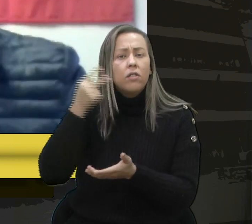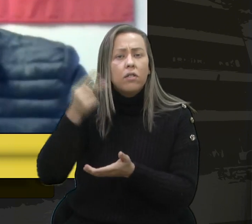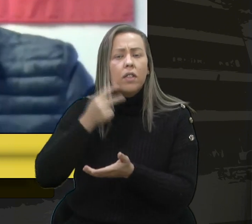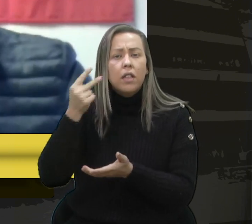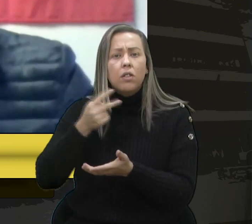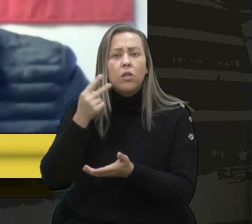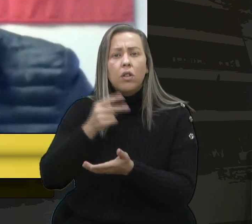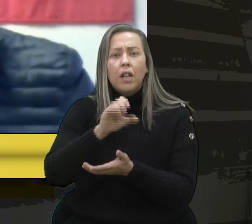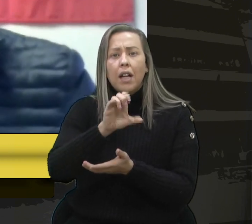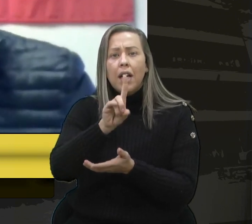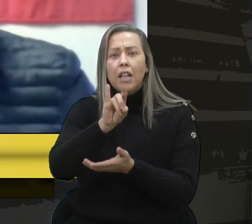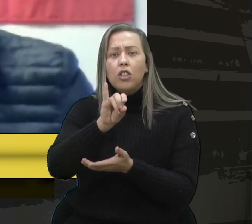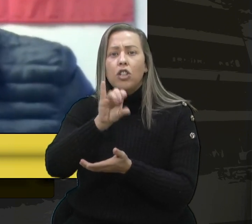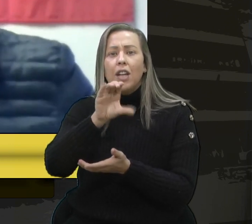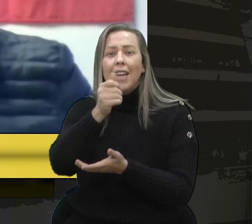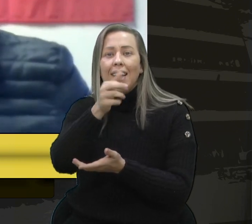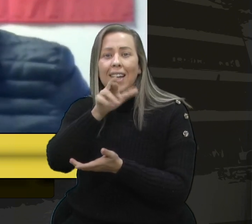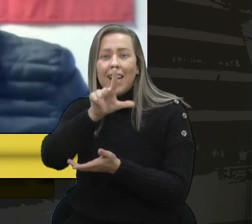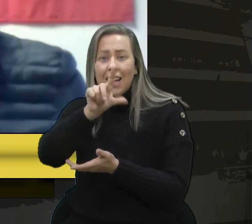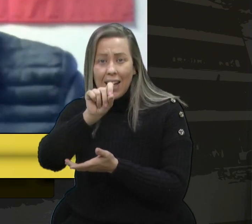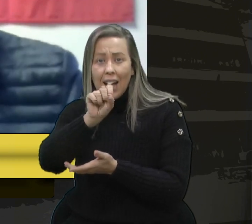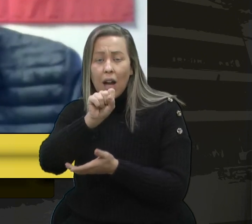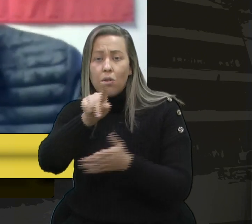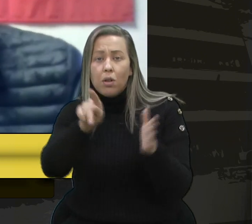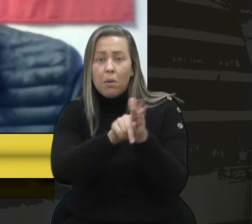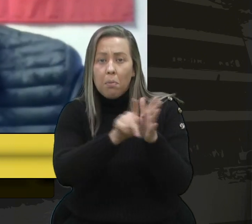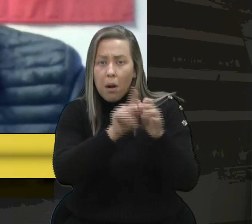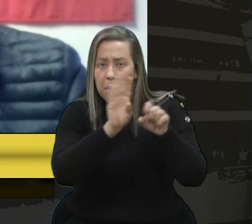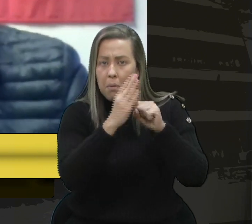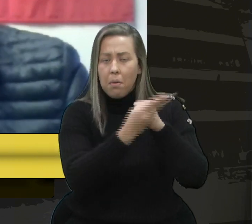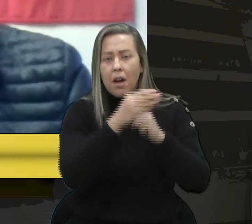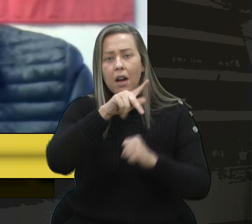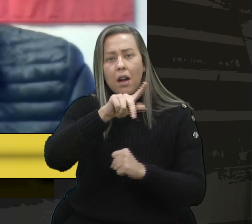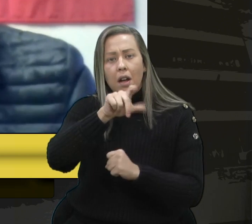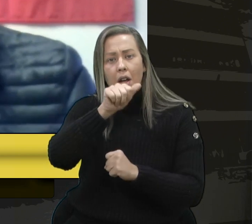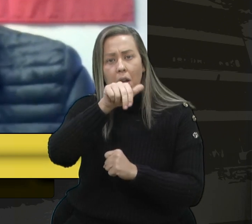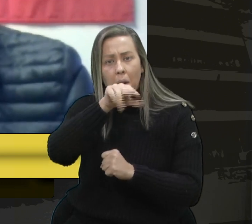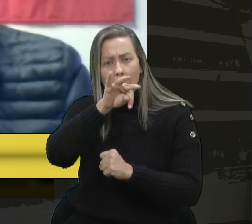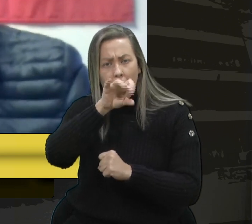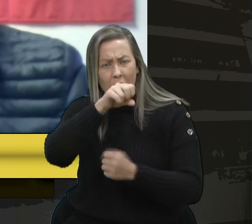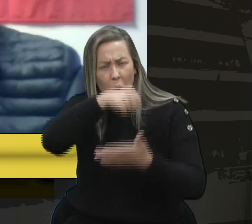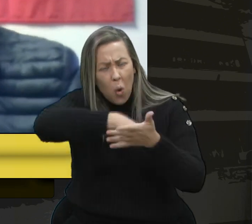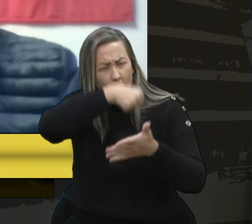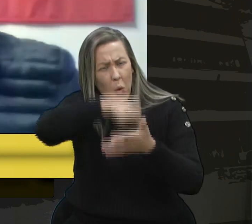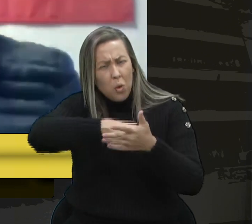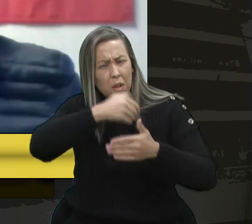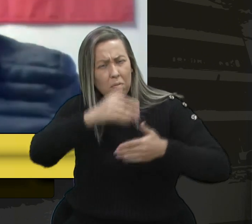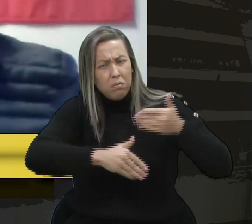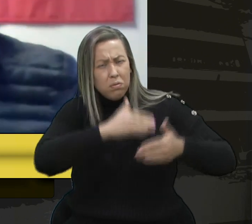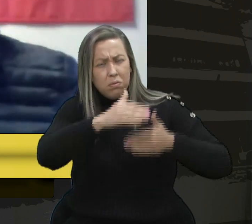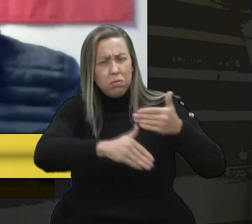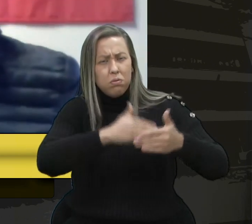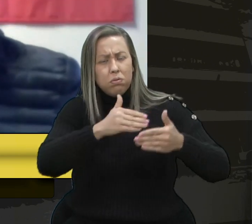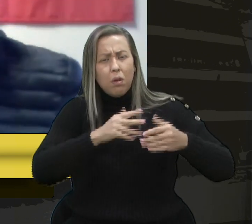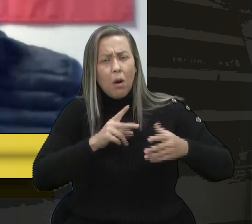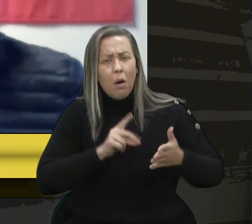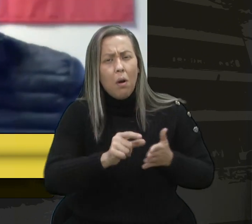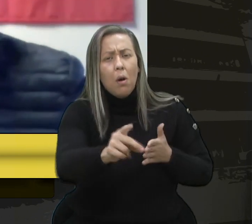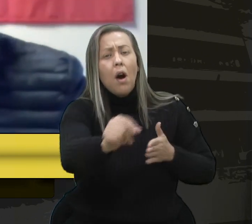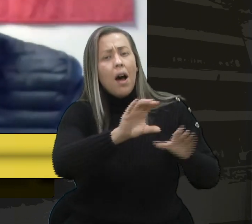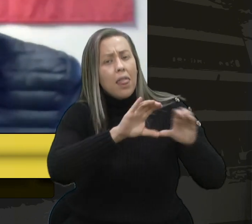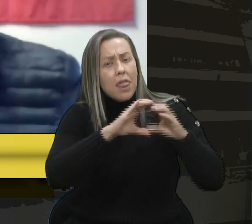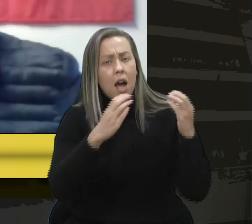Ed Carlos. Ed Carlos, que é um morador da região Planalto, um lutador e batalhador dessa